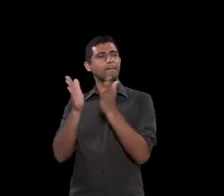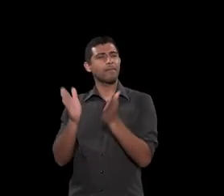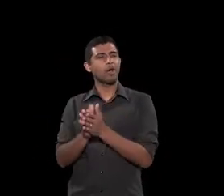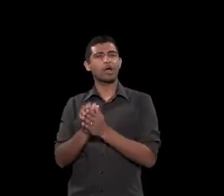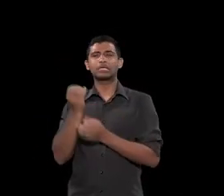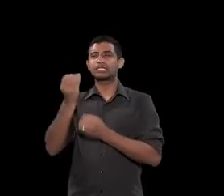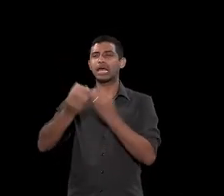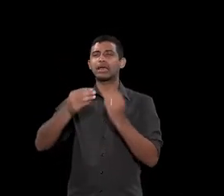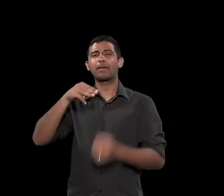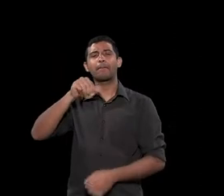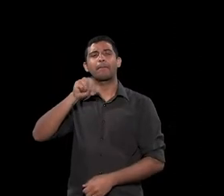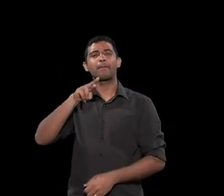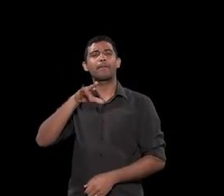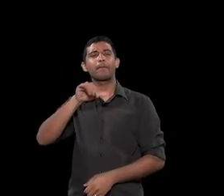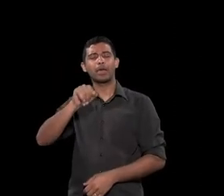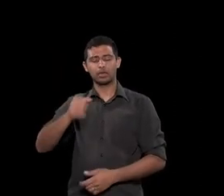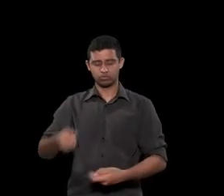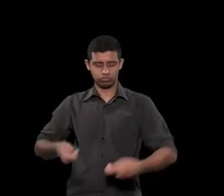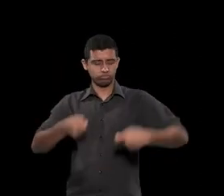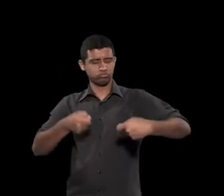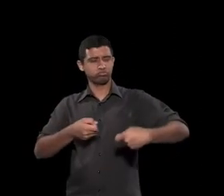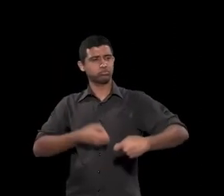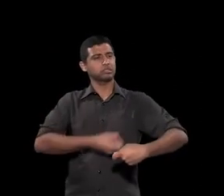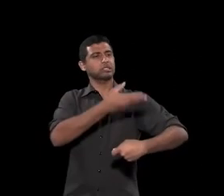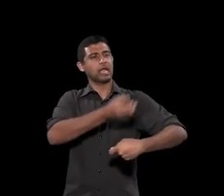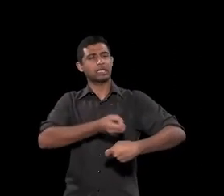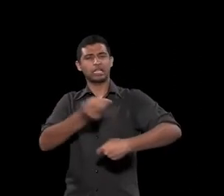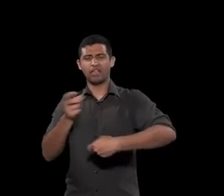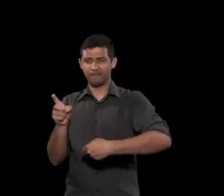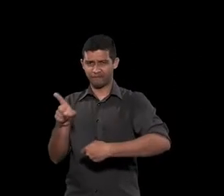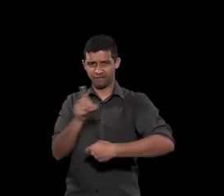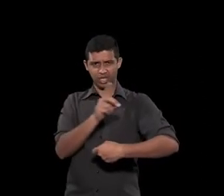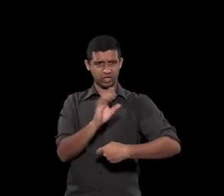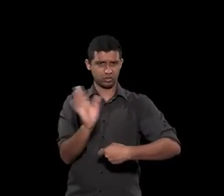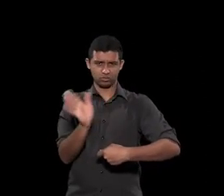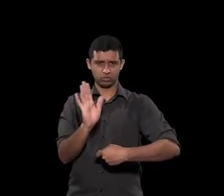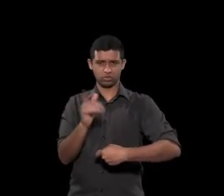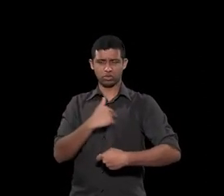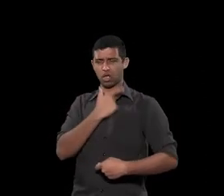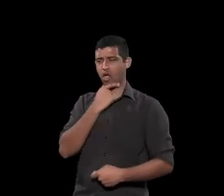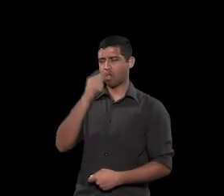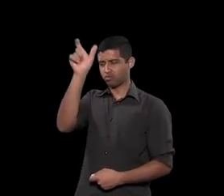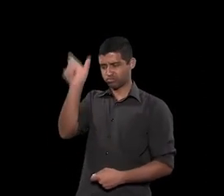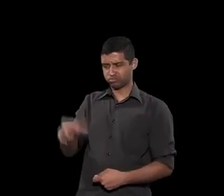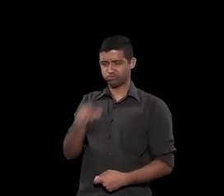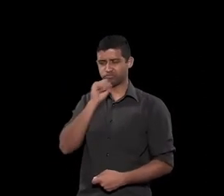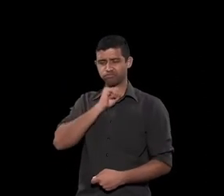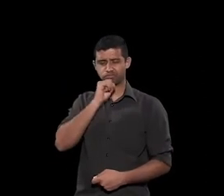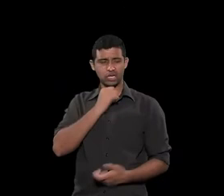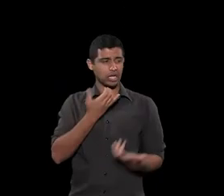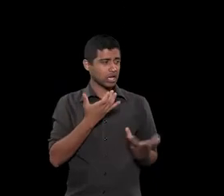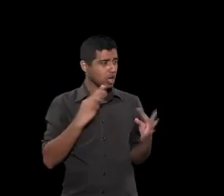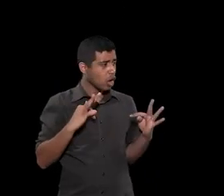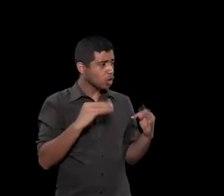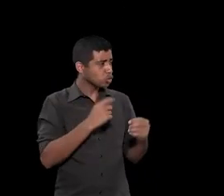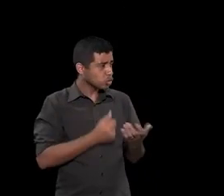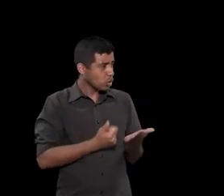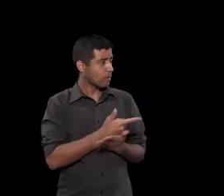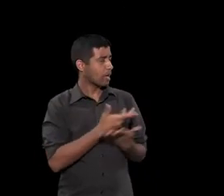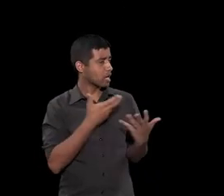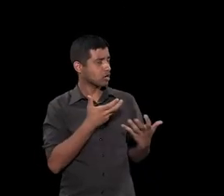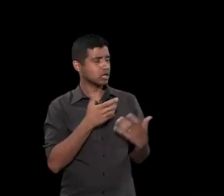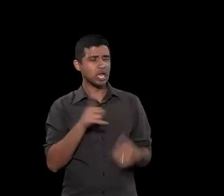cesta esse pescador muito pobre se negou a vender seus mariscos a um senhorzinho que quis comprar todos